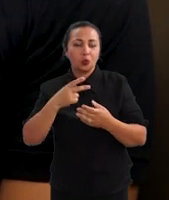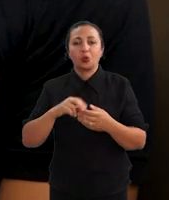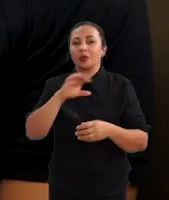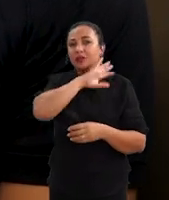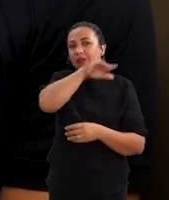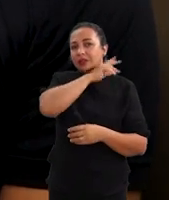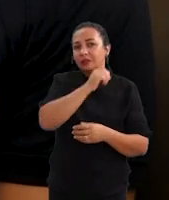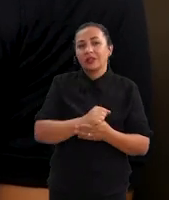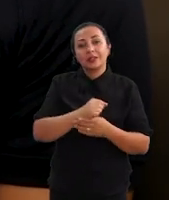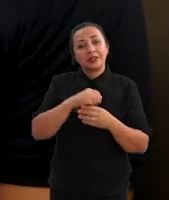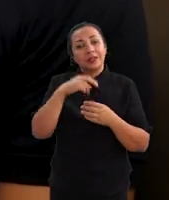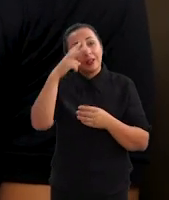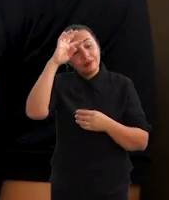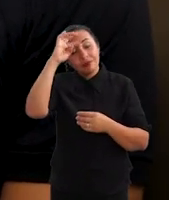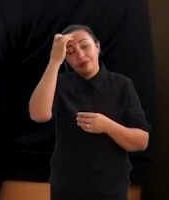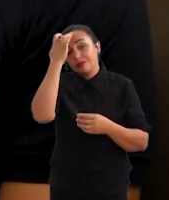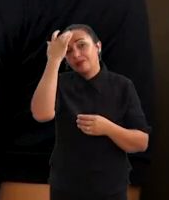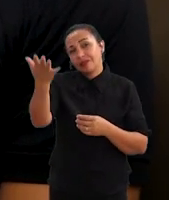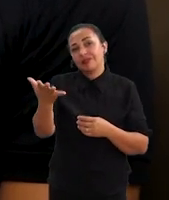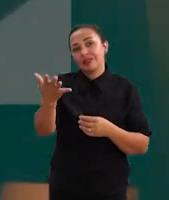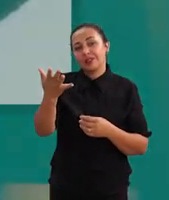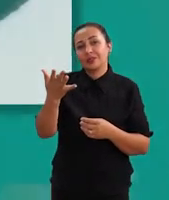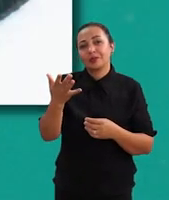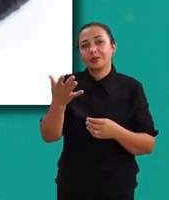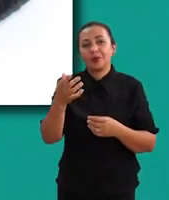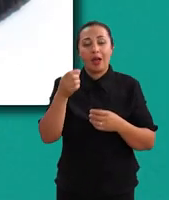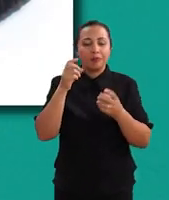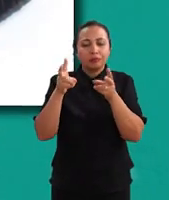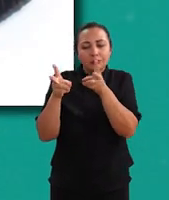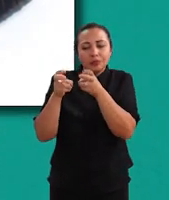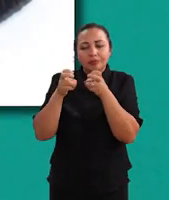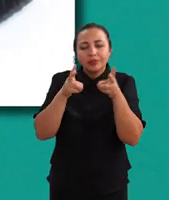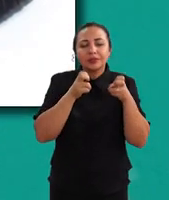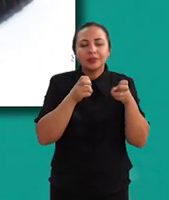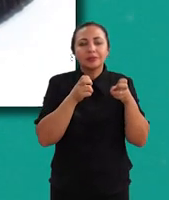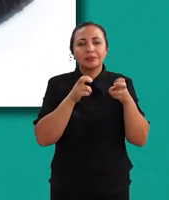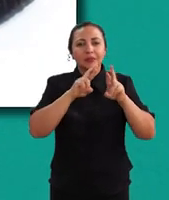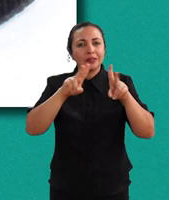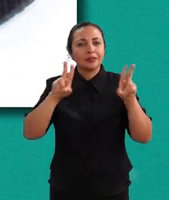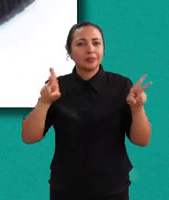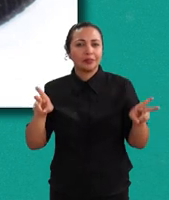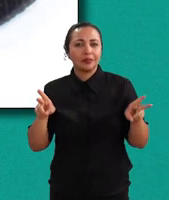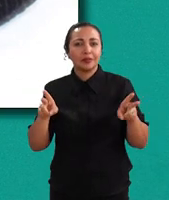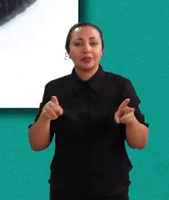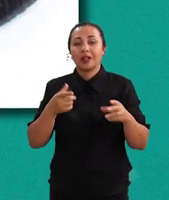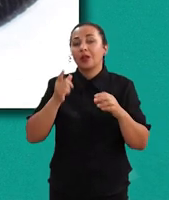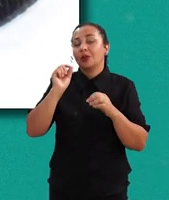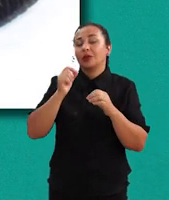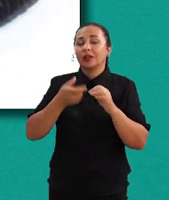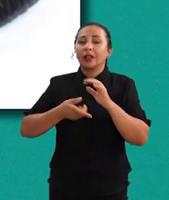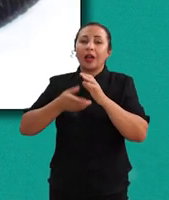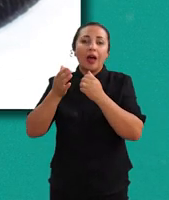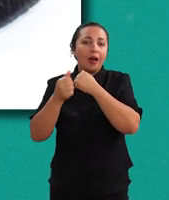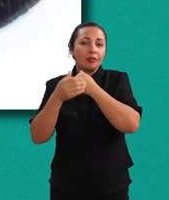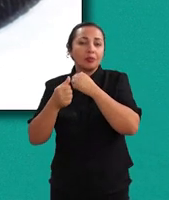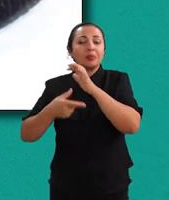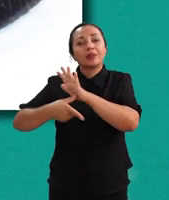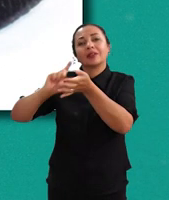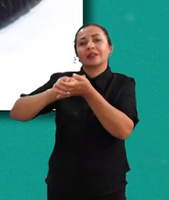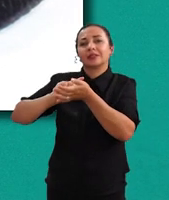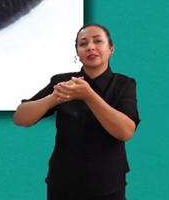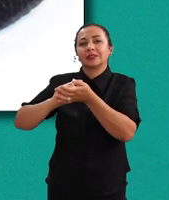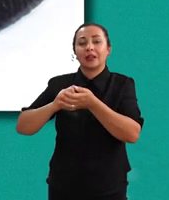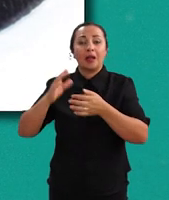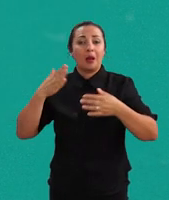que são facilmente, digamos assim, distinguidas daquilo que ela era chamada anteriormente, pelo tamanho,